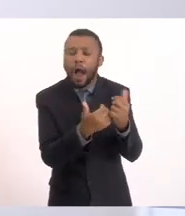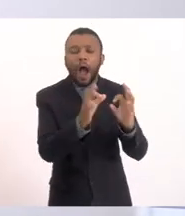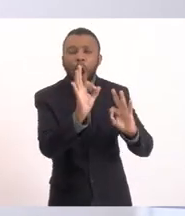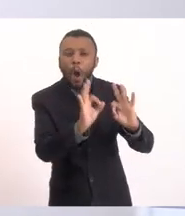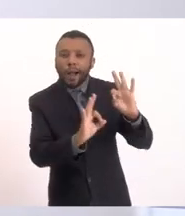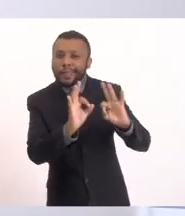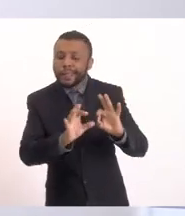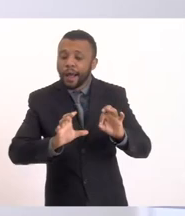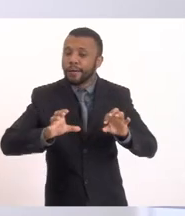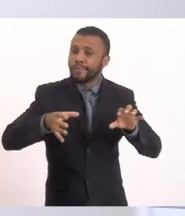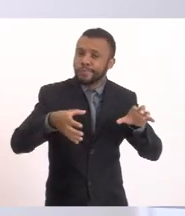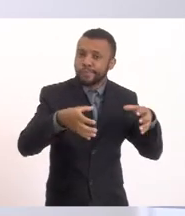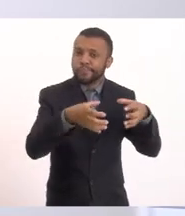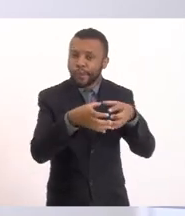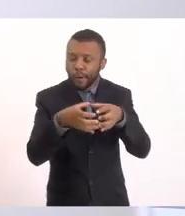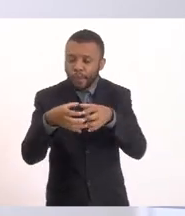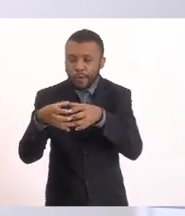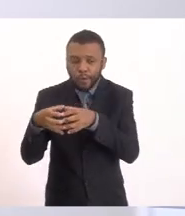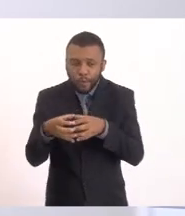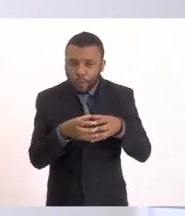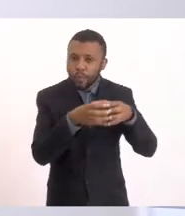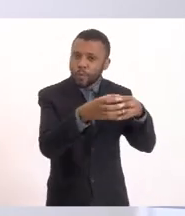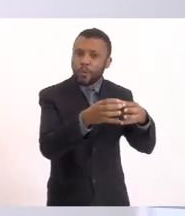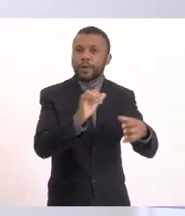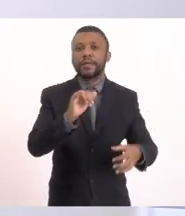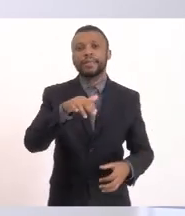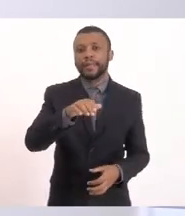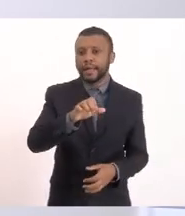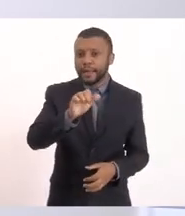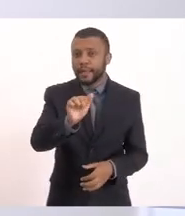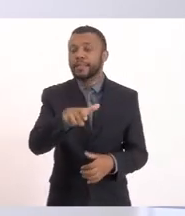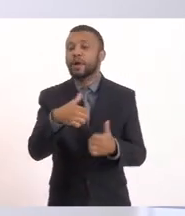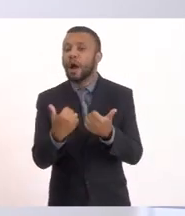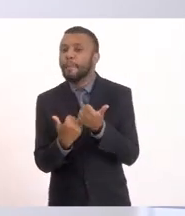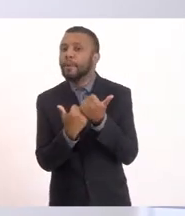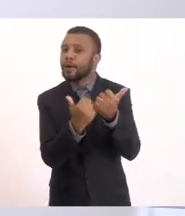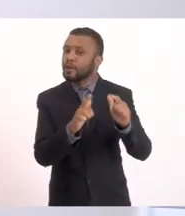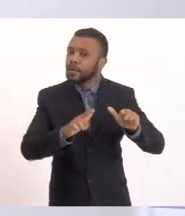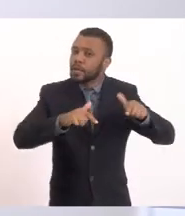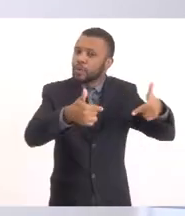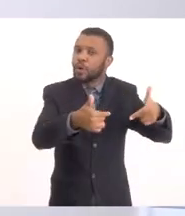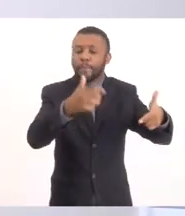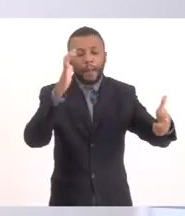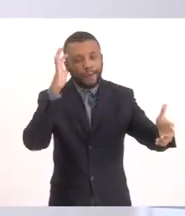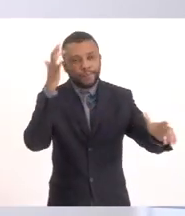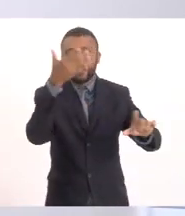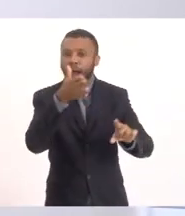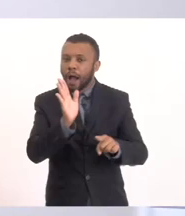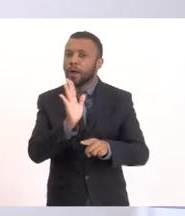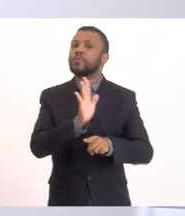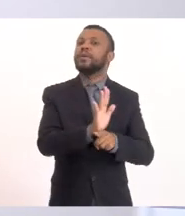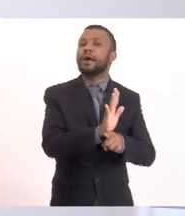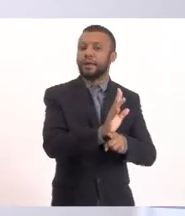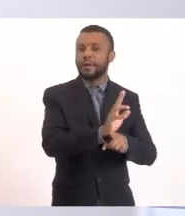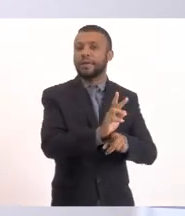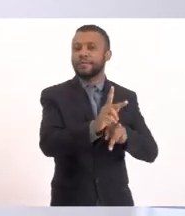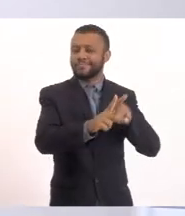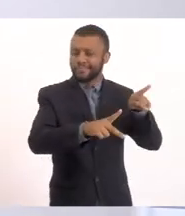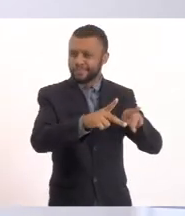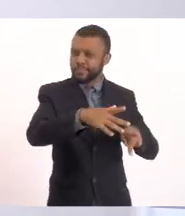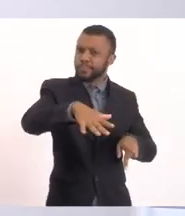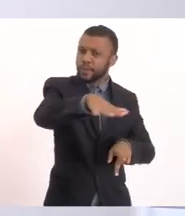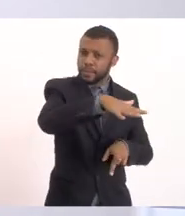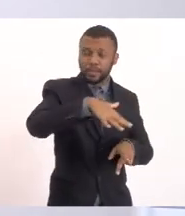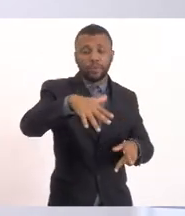nossas equipes, que também do INEA e da CEAS estão apoiando lá naquilo que é possível. Também, como deputado,